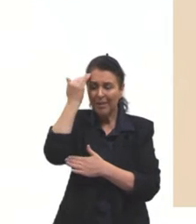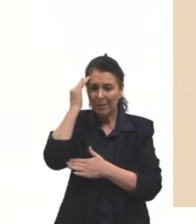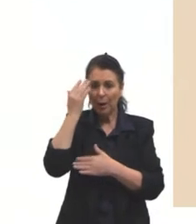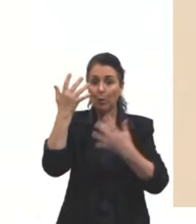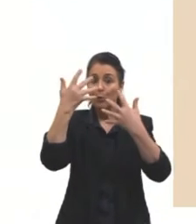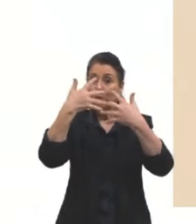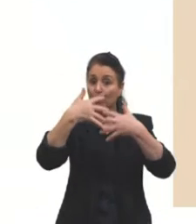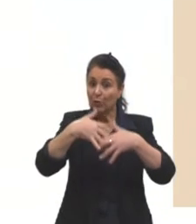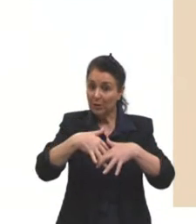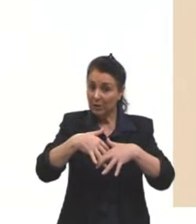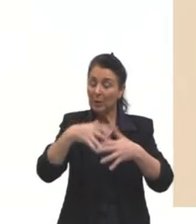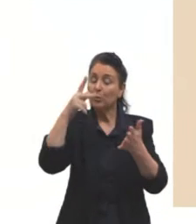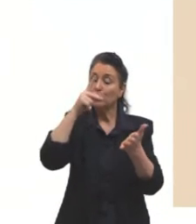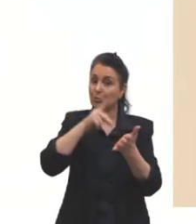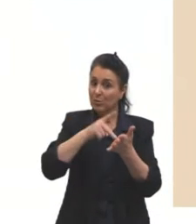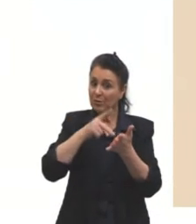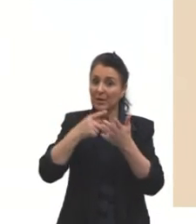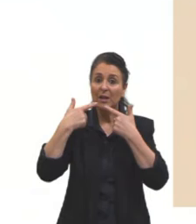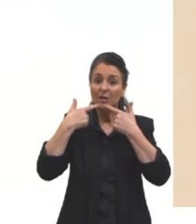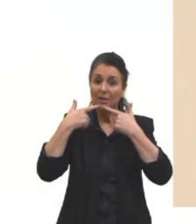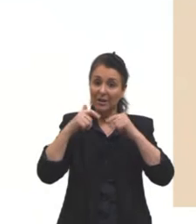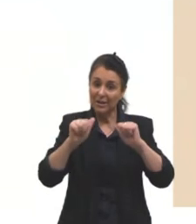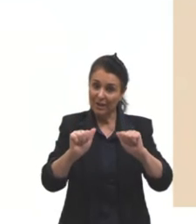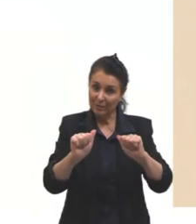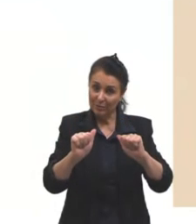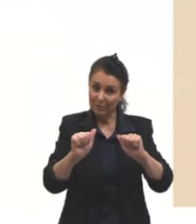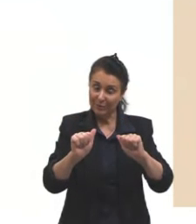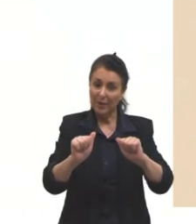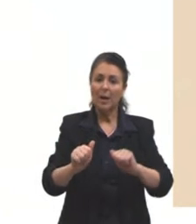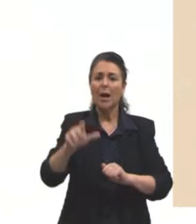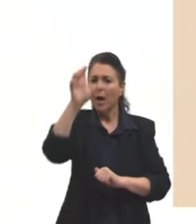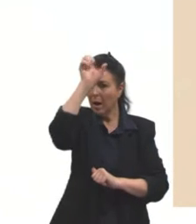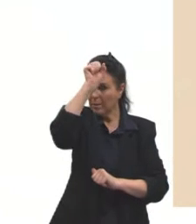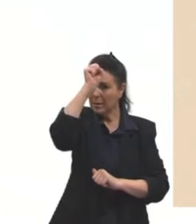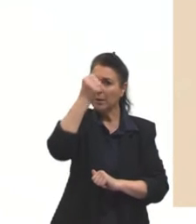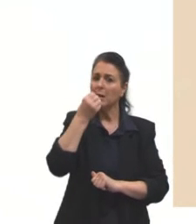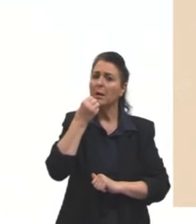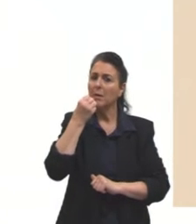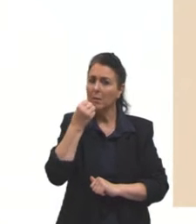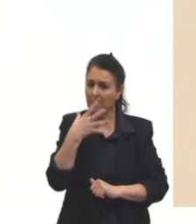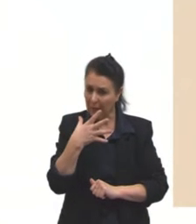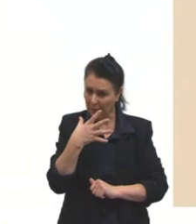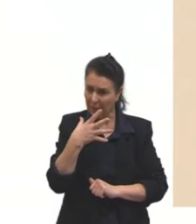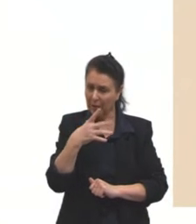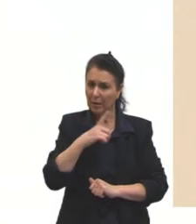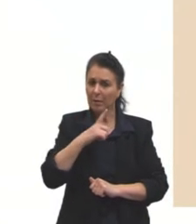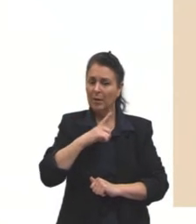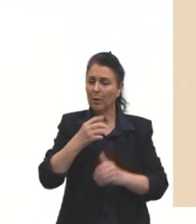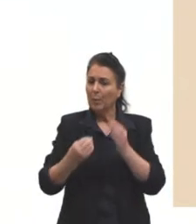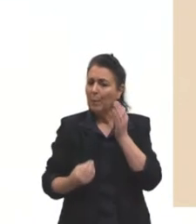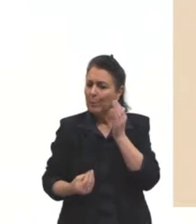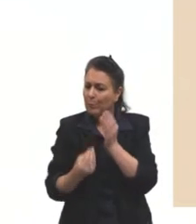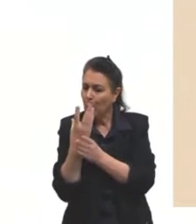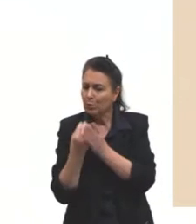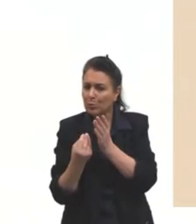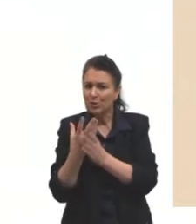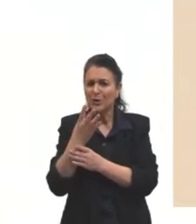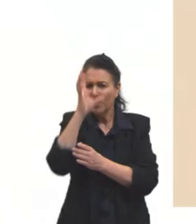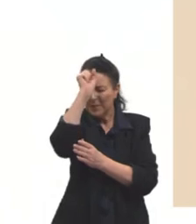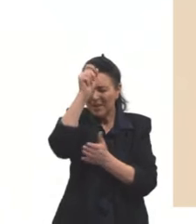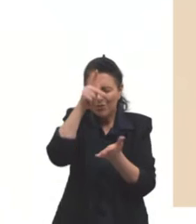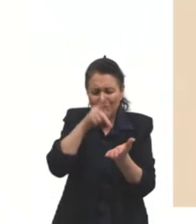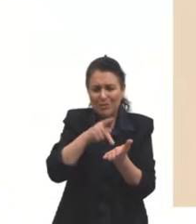língua. Para que a gente consiga aprender de fato, para que a língua funcione de maneira produtiva, a gente não pode